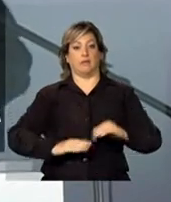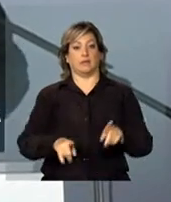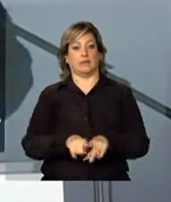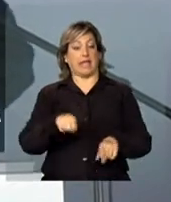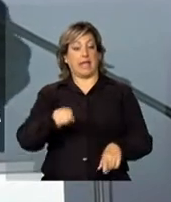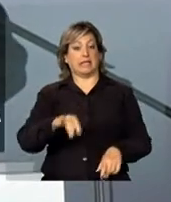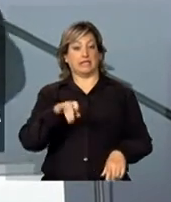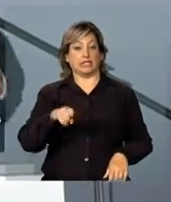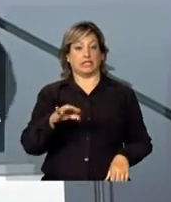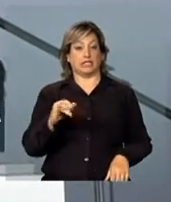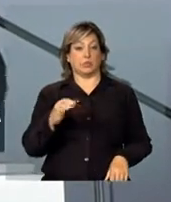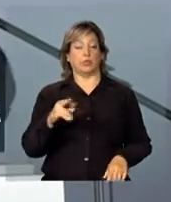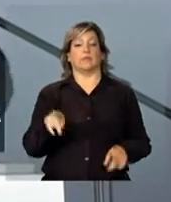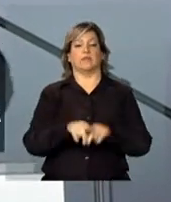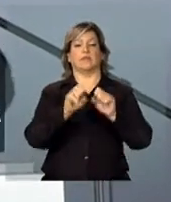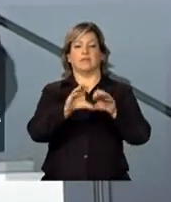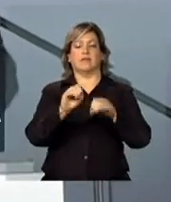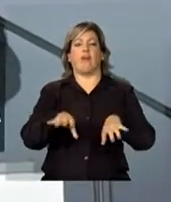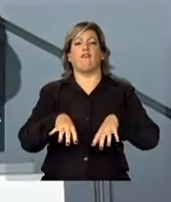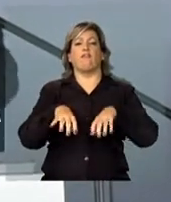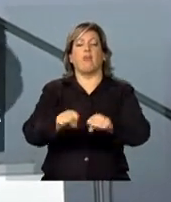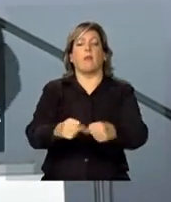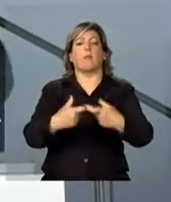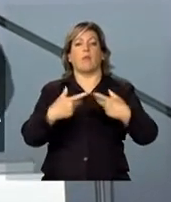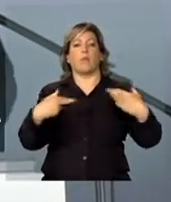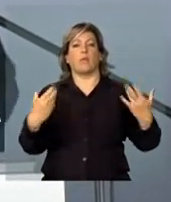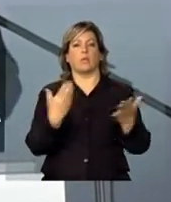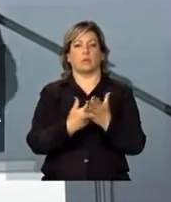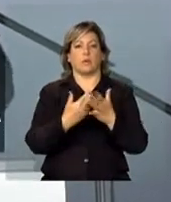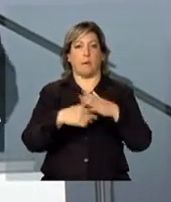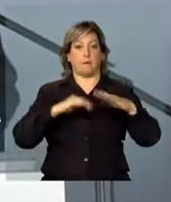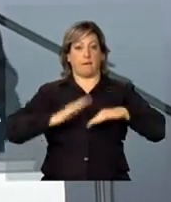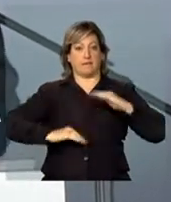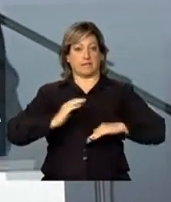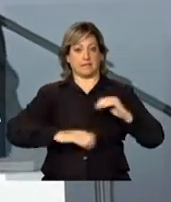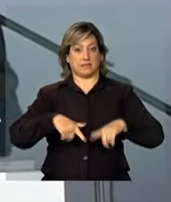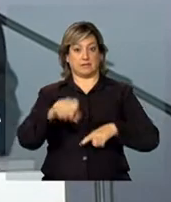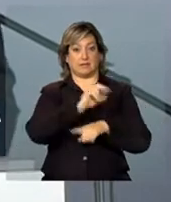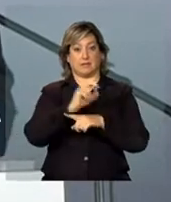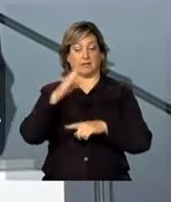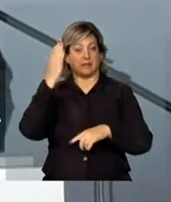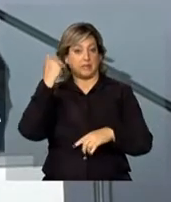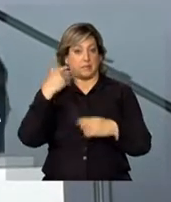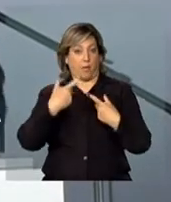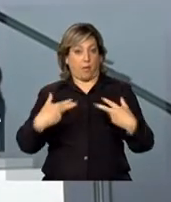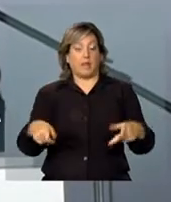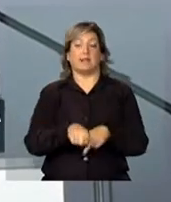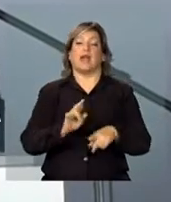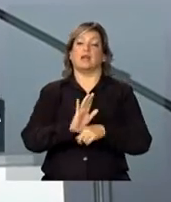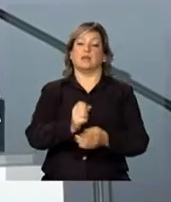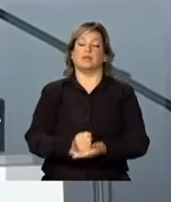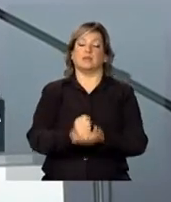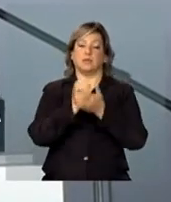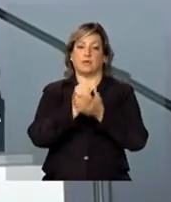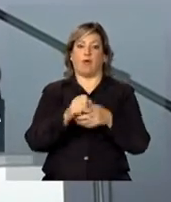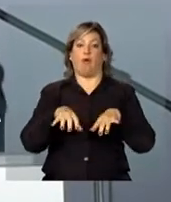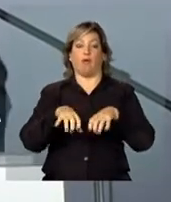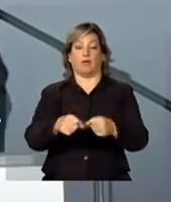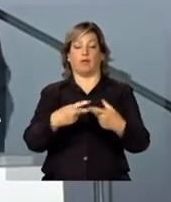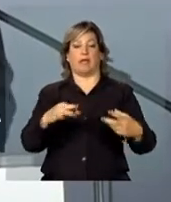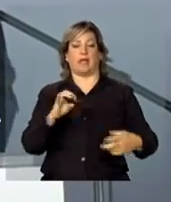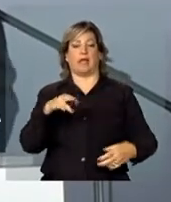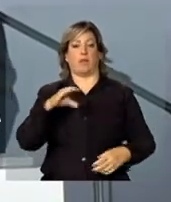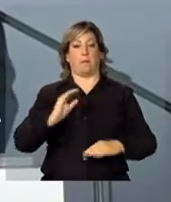além de formar para várias profissões e vai ajudar a inovação na cidade, ele vai poder contribuir para a formação